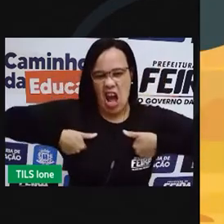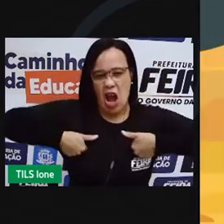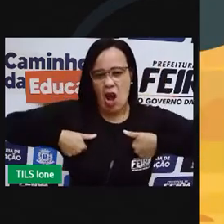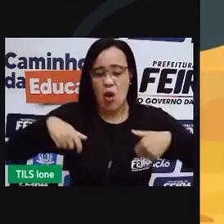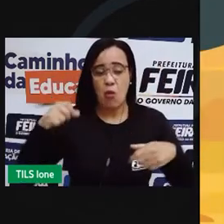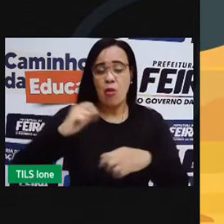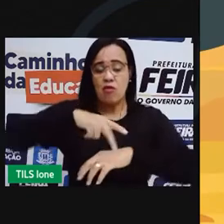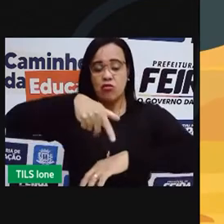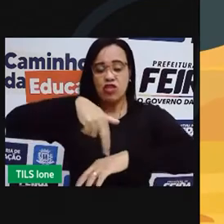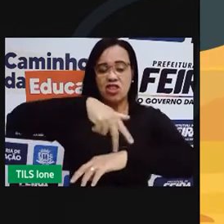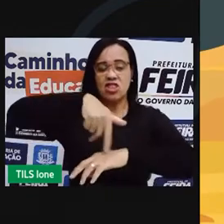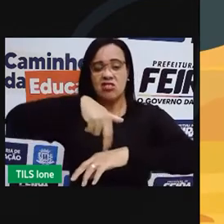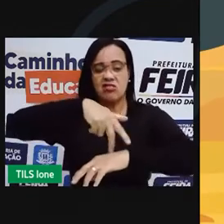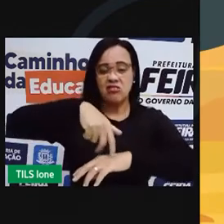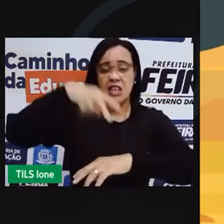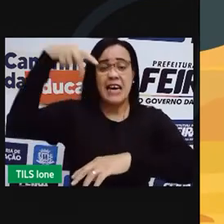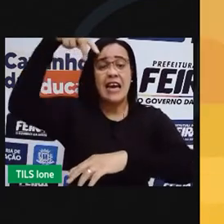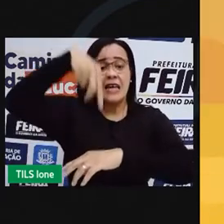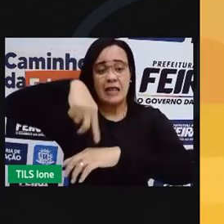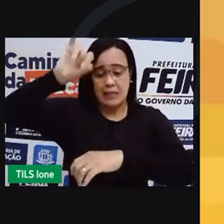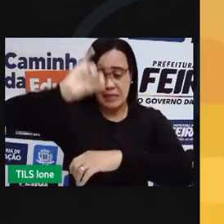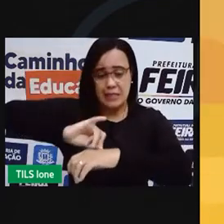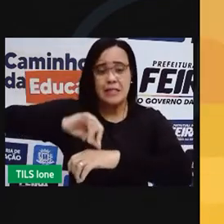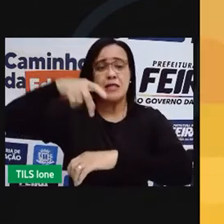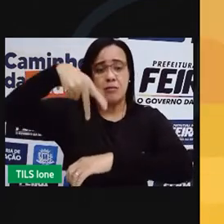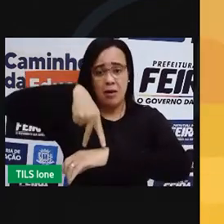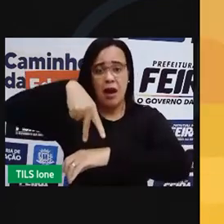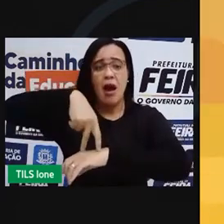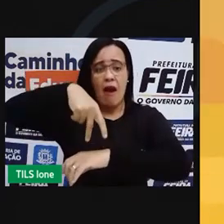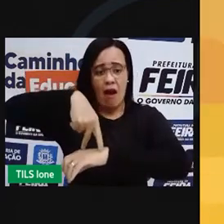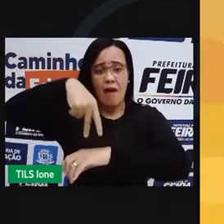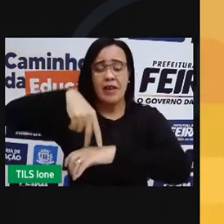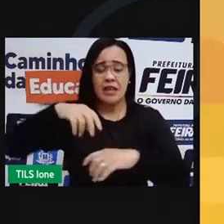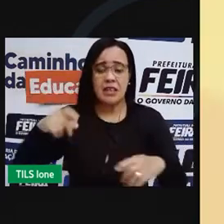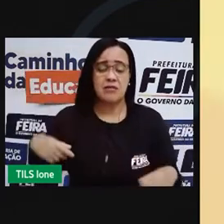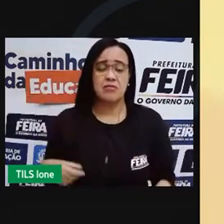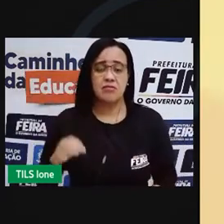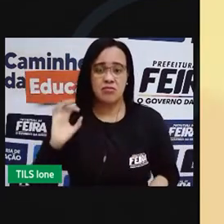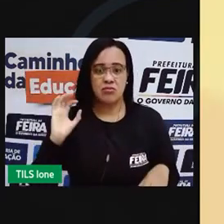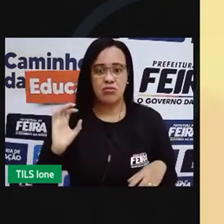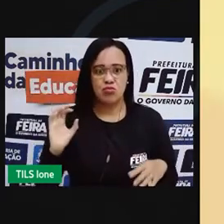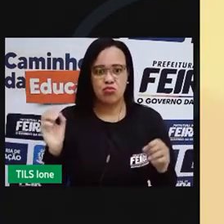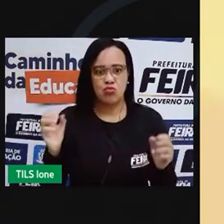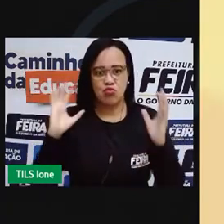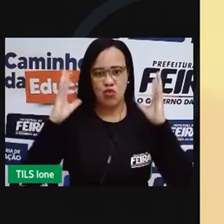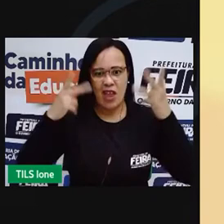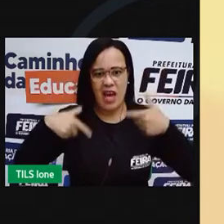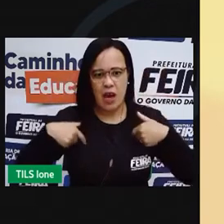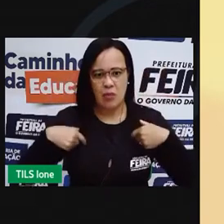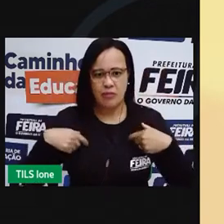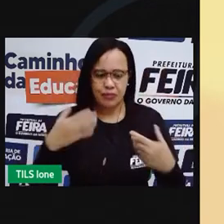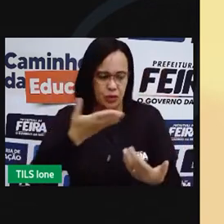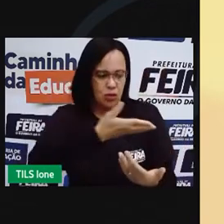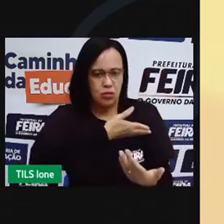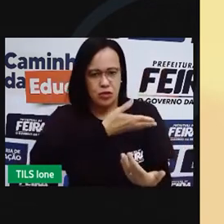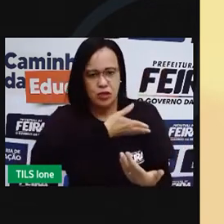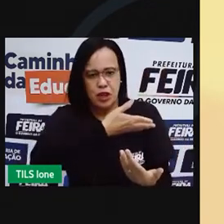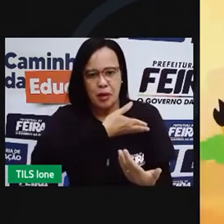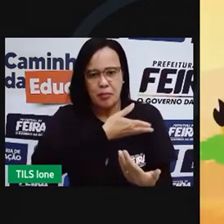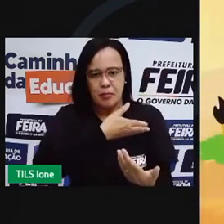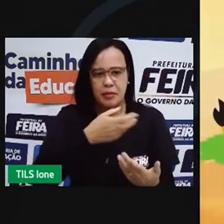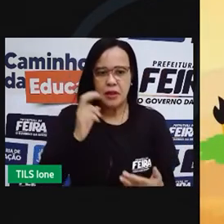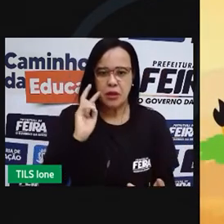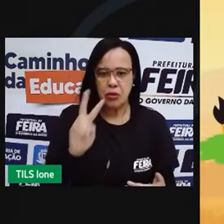dancinha em cima dele. Logo depois de dizer isso, os amigos do ratinho começaram a rir